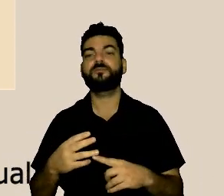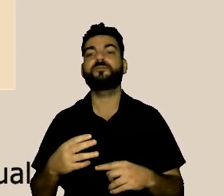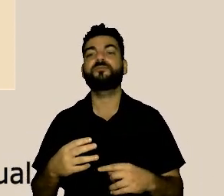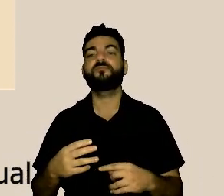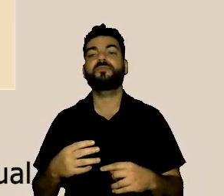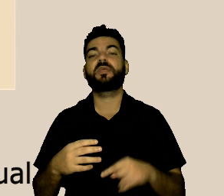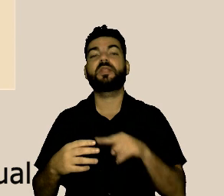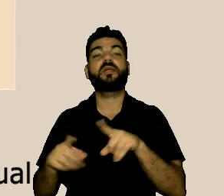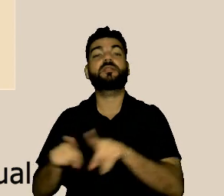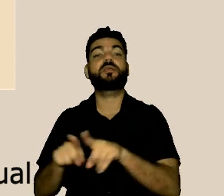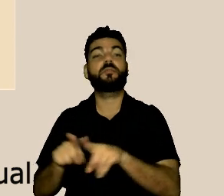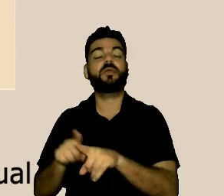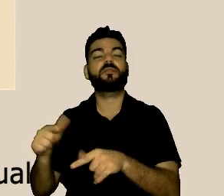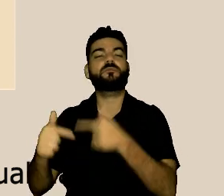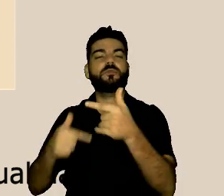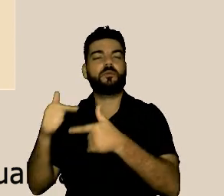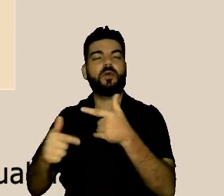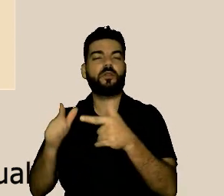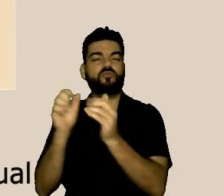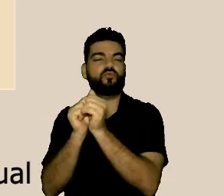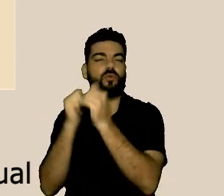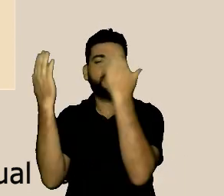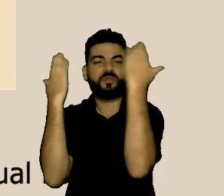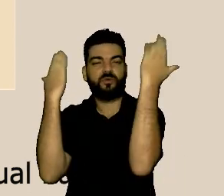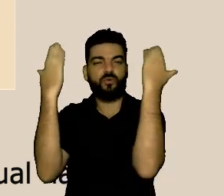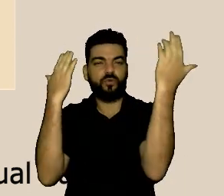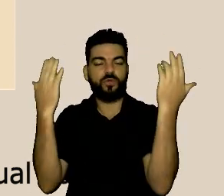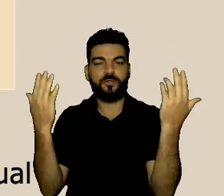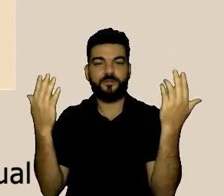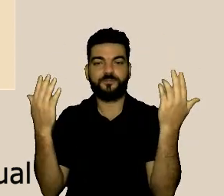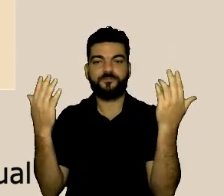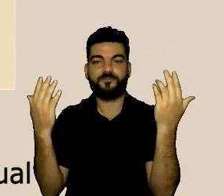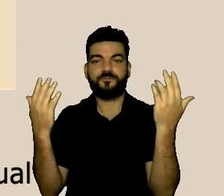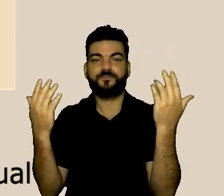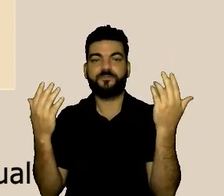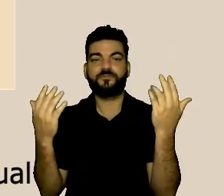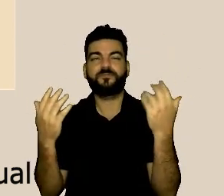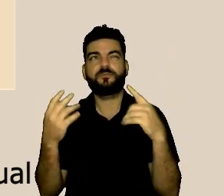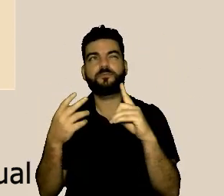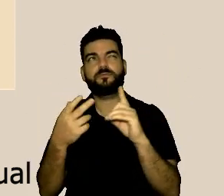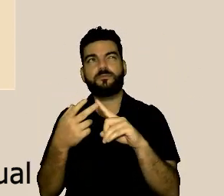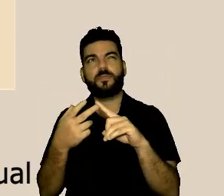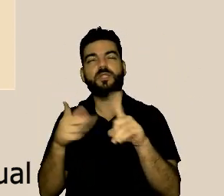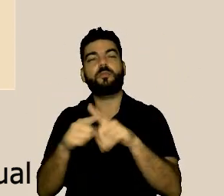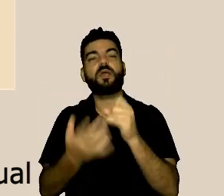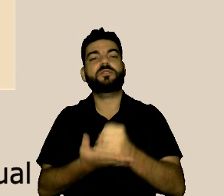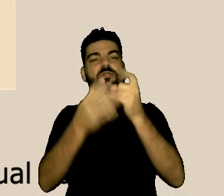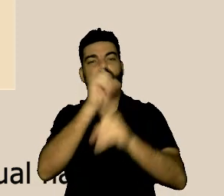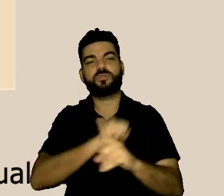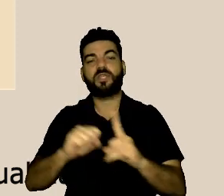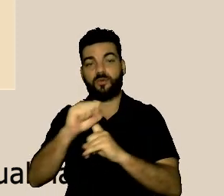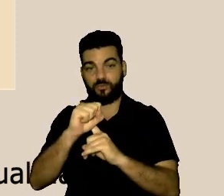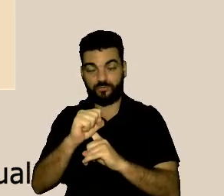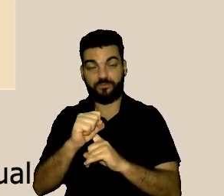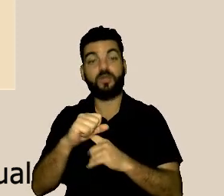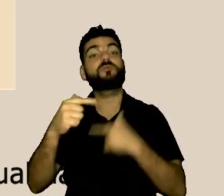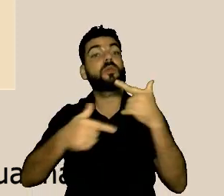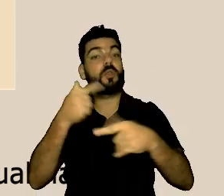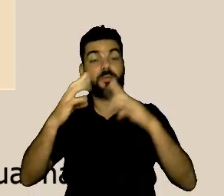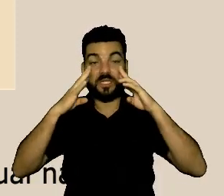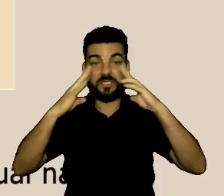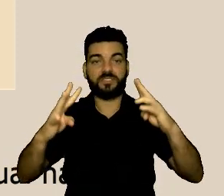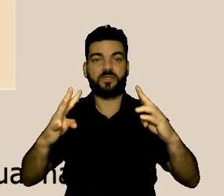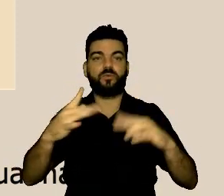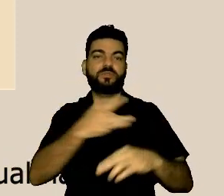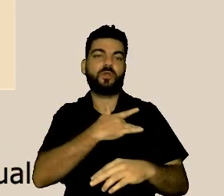a gente tem um trabalho com a psicóloga clínica, e com assistente social, um trabalho de atenção à saúde,